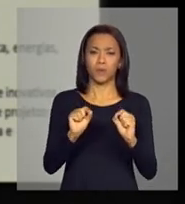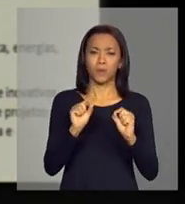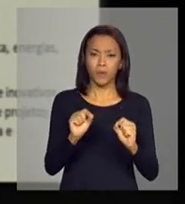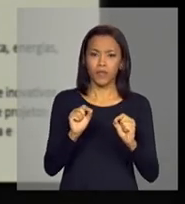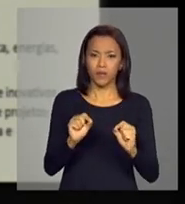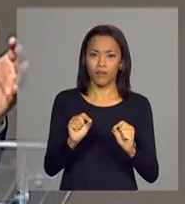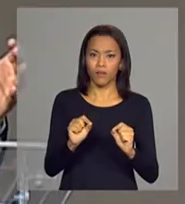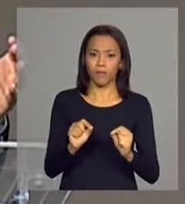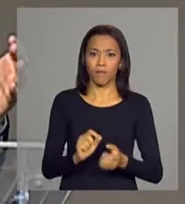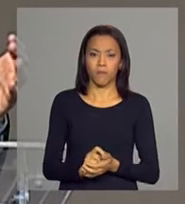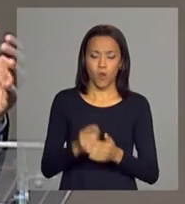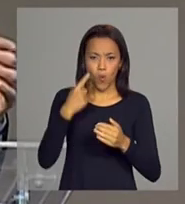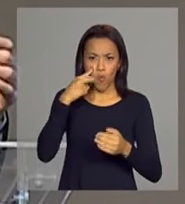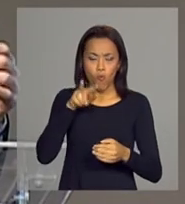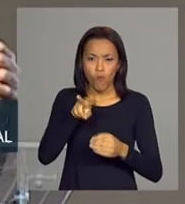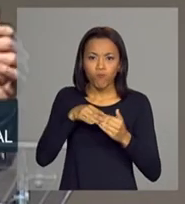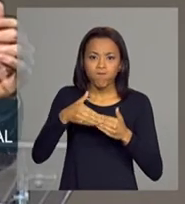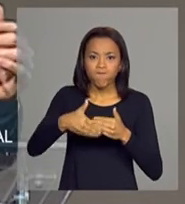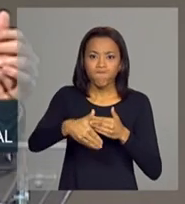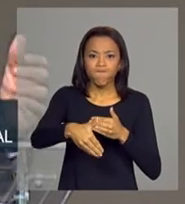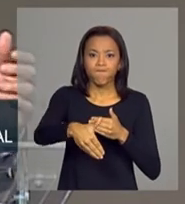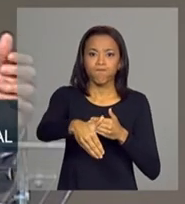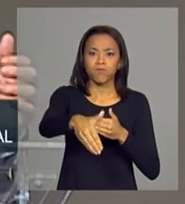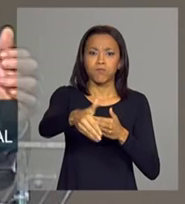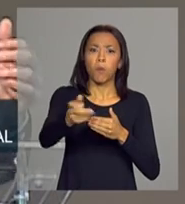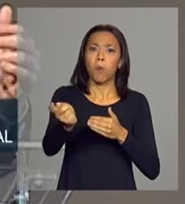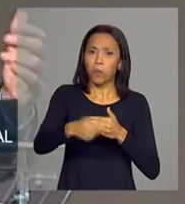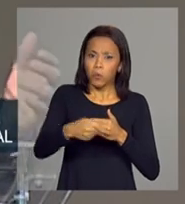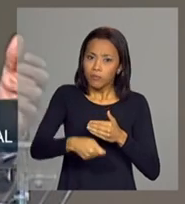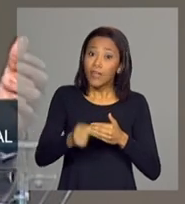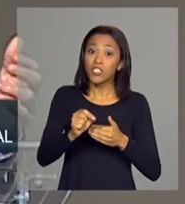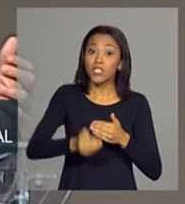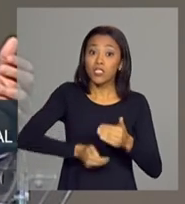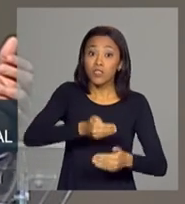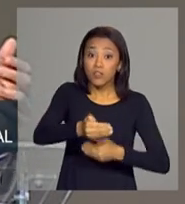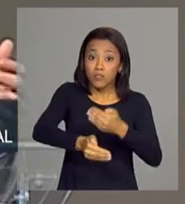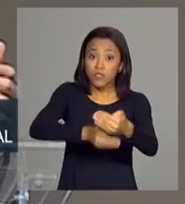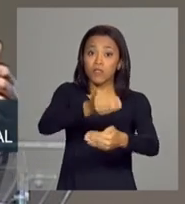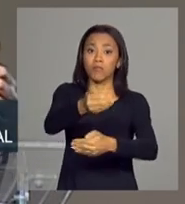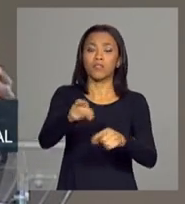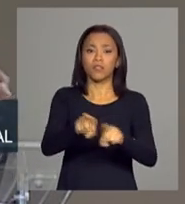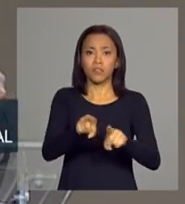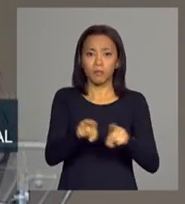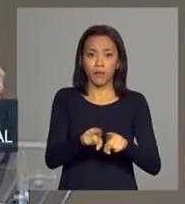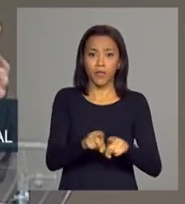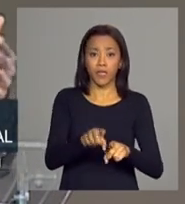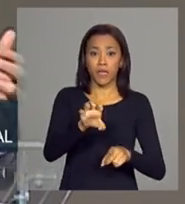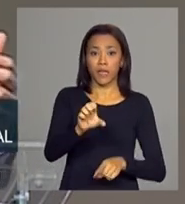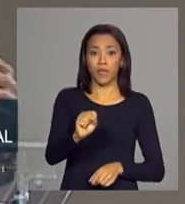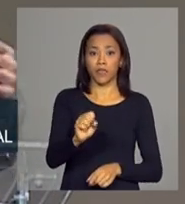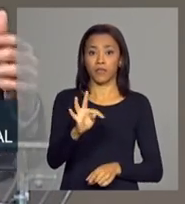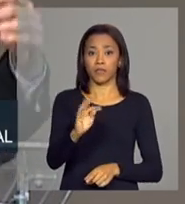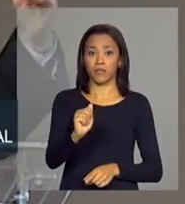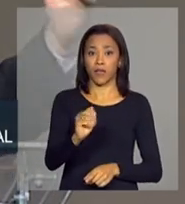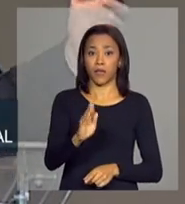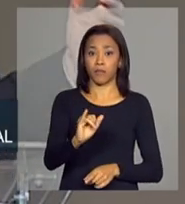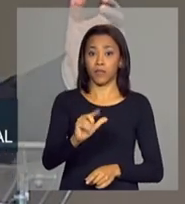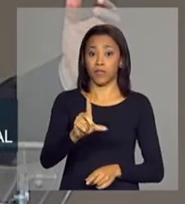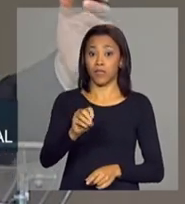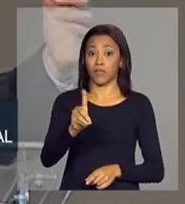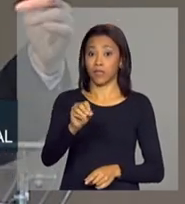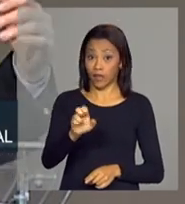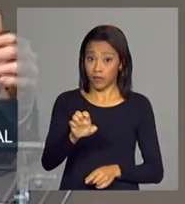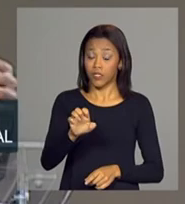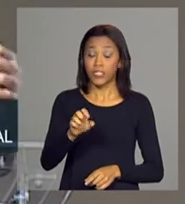previsível de crescimento e de estabilidade, que permite pensar o